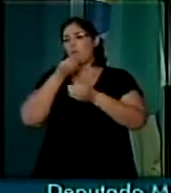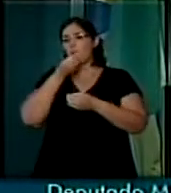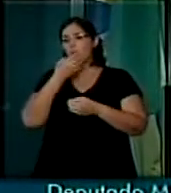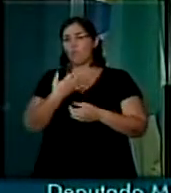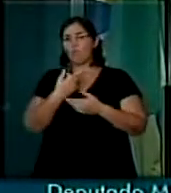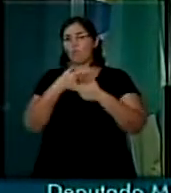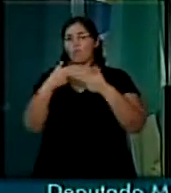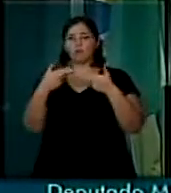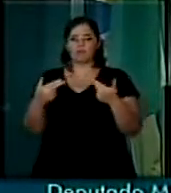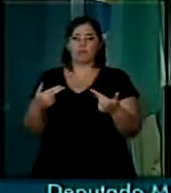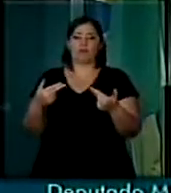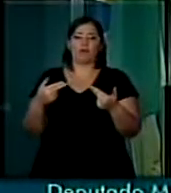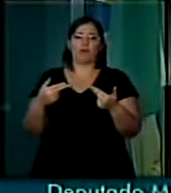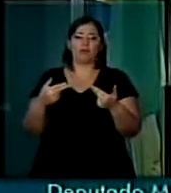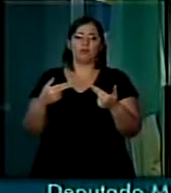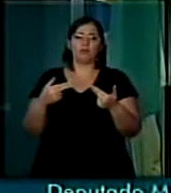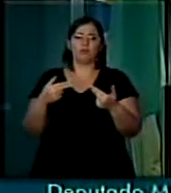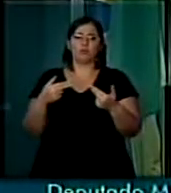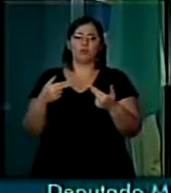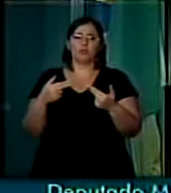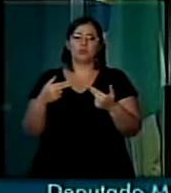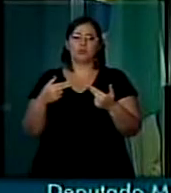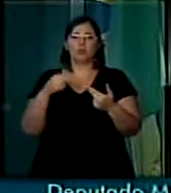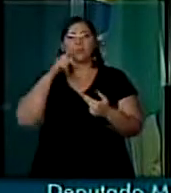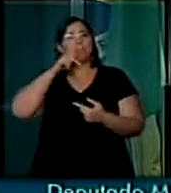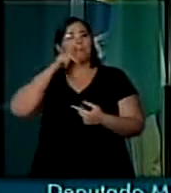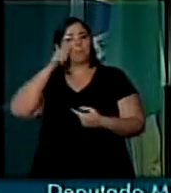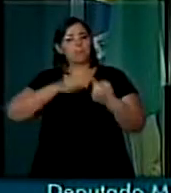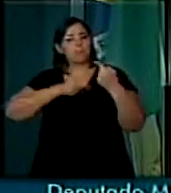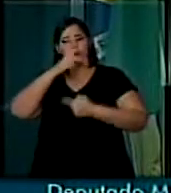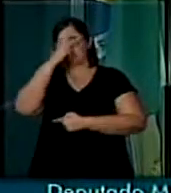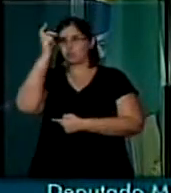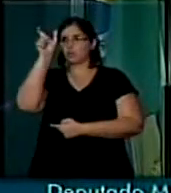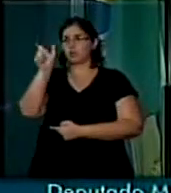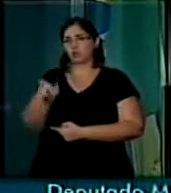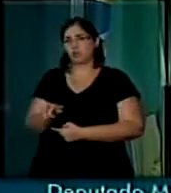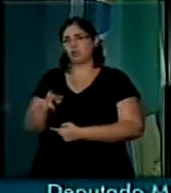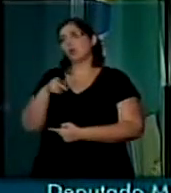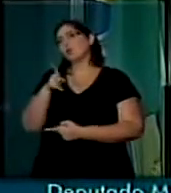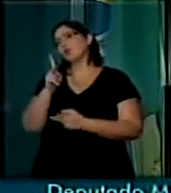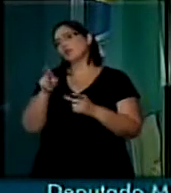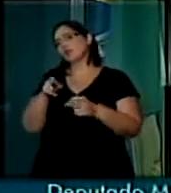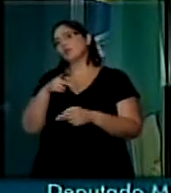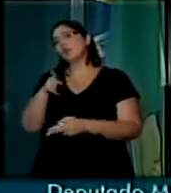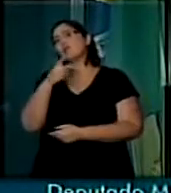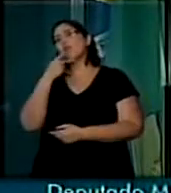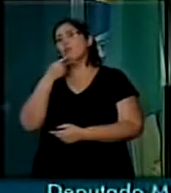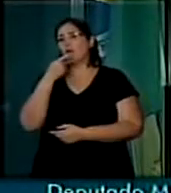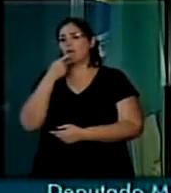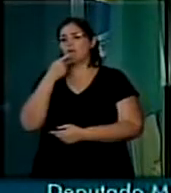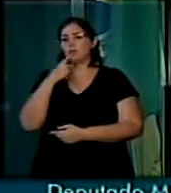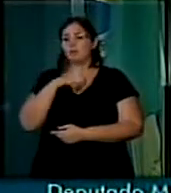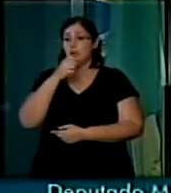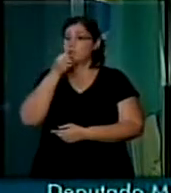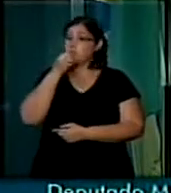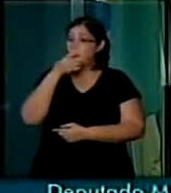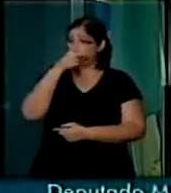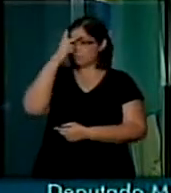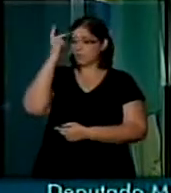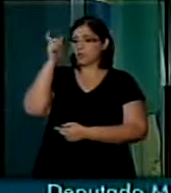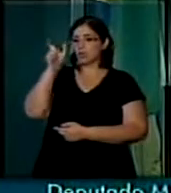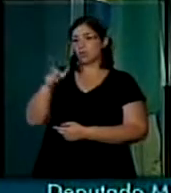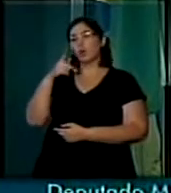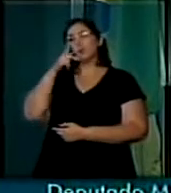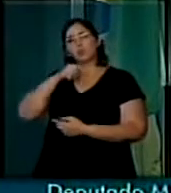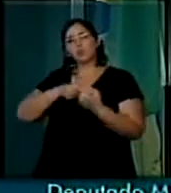de políticos. É como eu sempre digo, existem bons políticos,